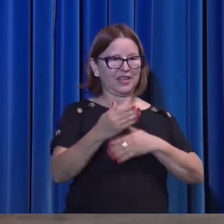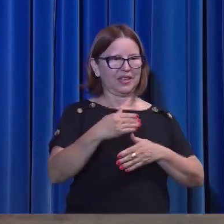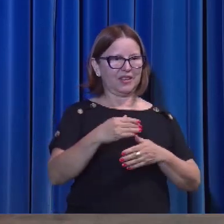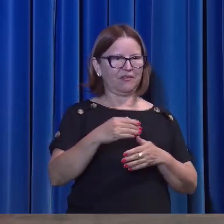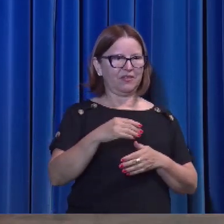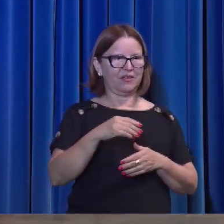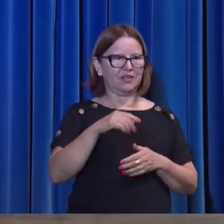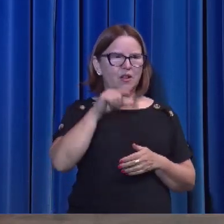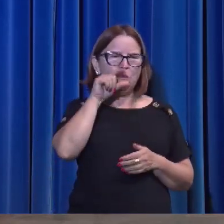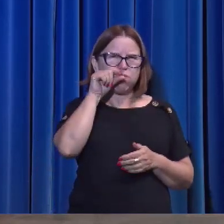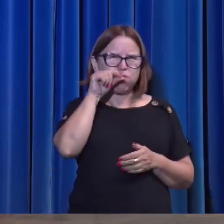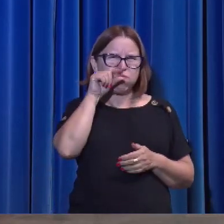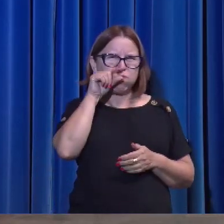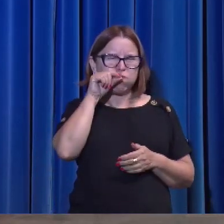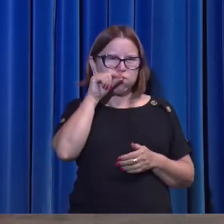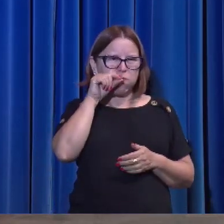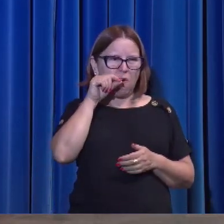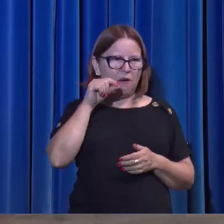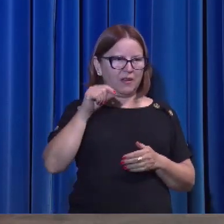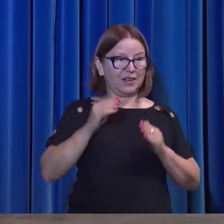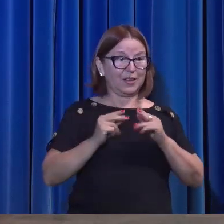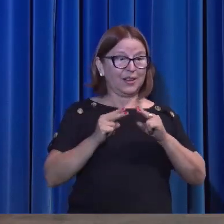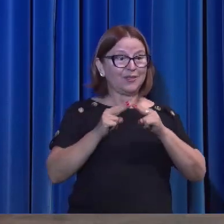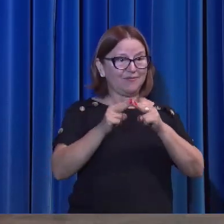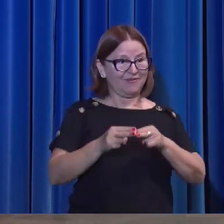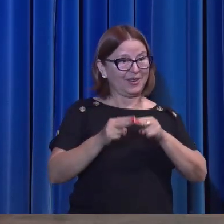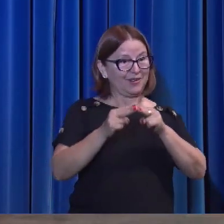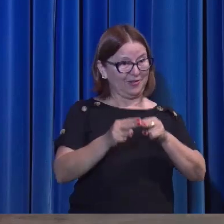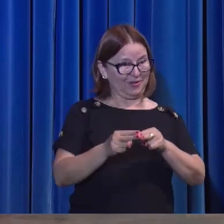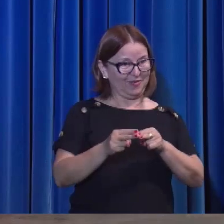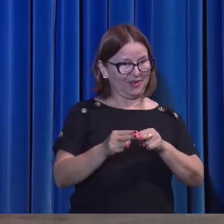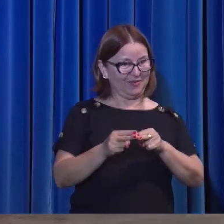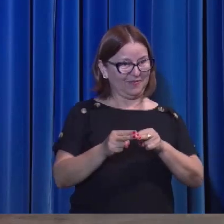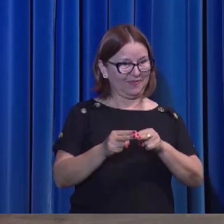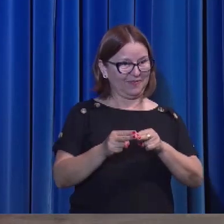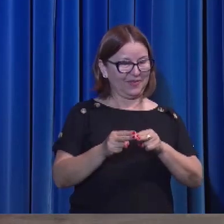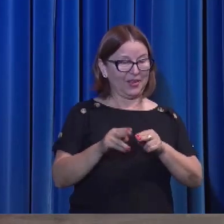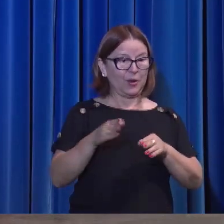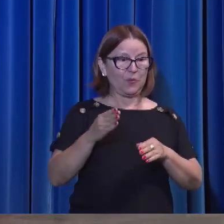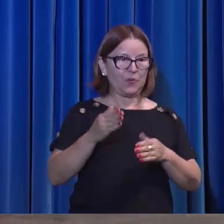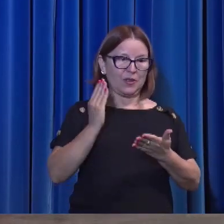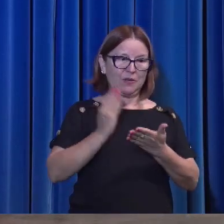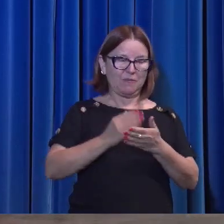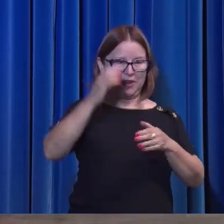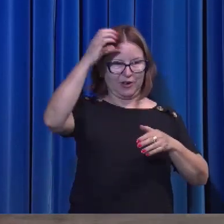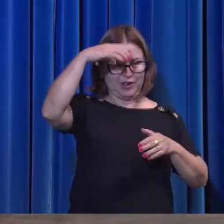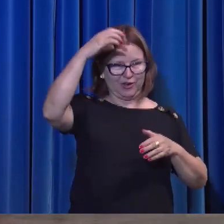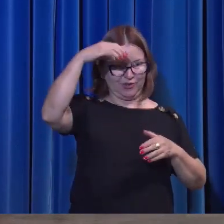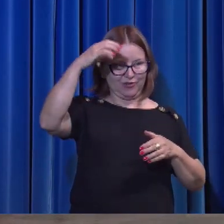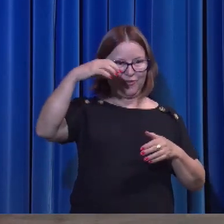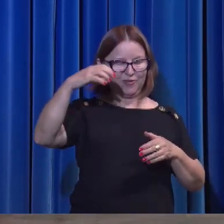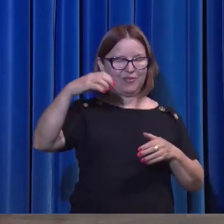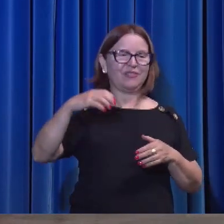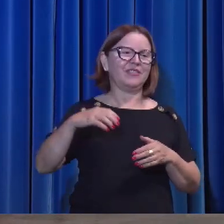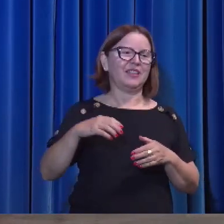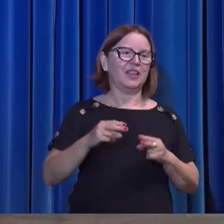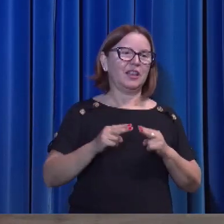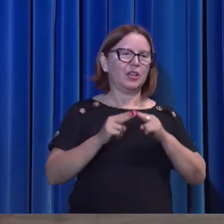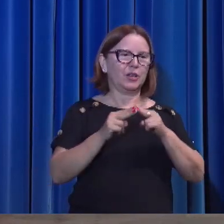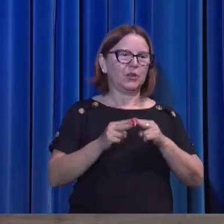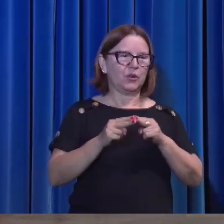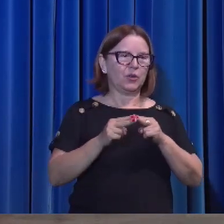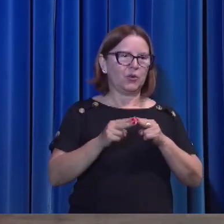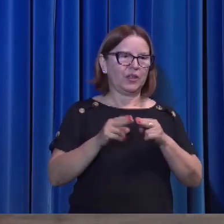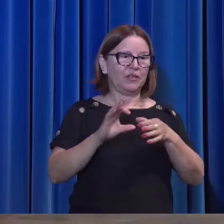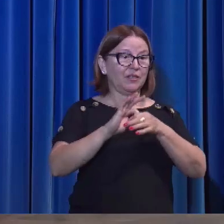Noé soltou um corvo, e o corvo veio e ficou voando, não voltou mais, porque